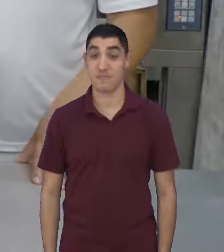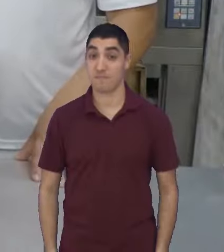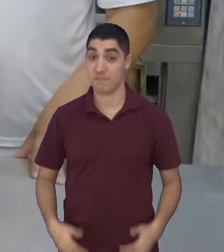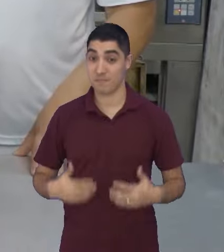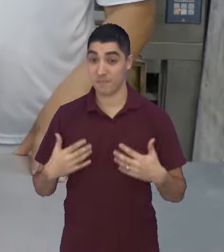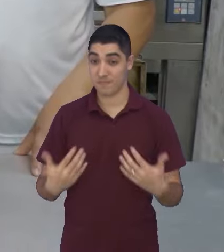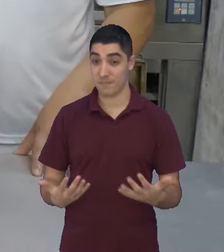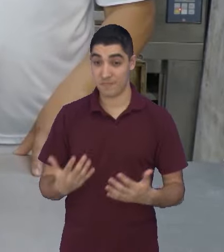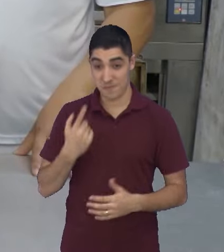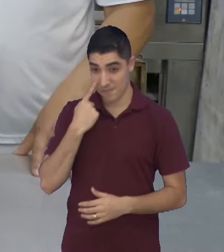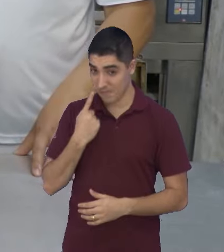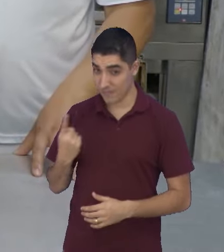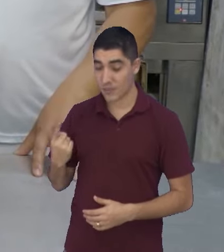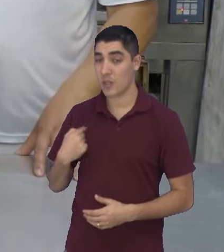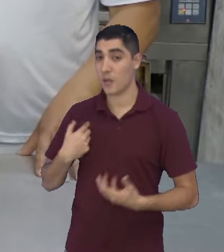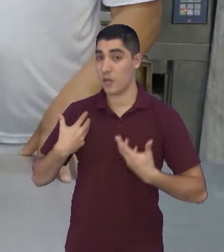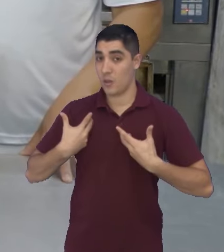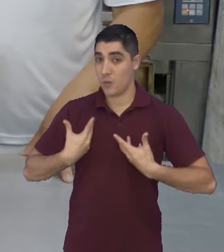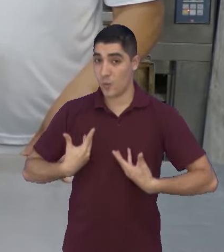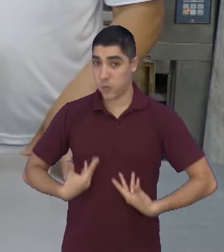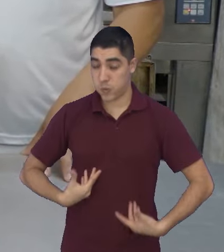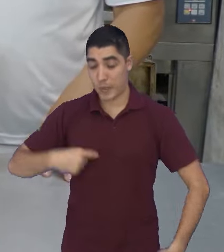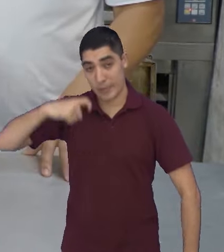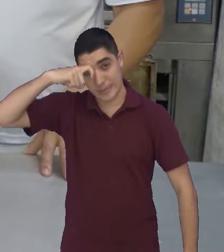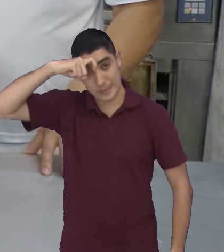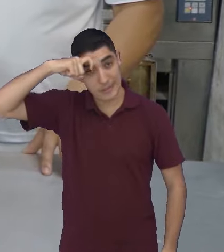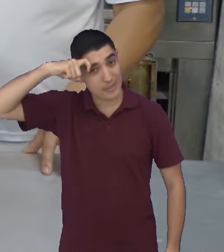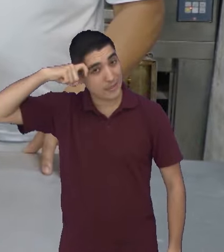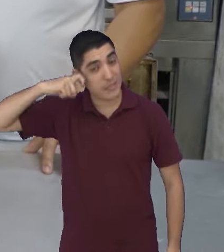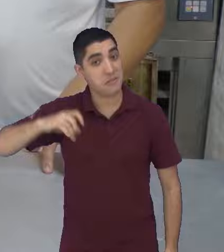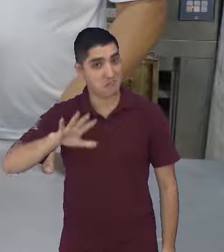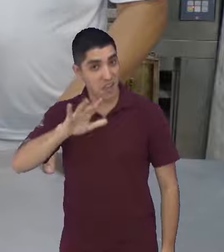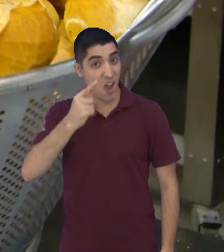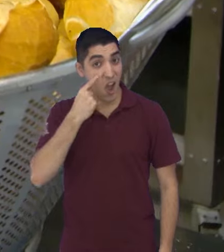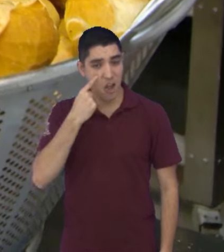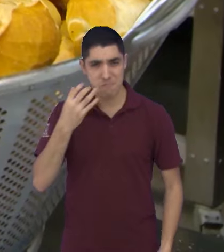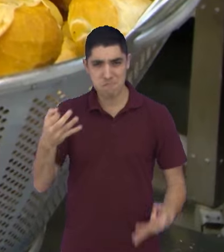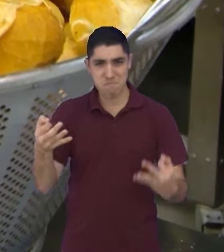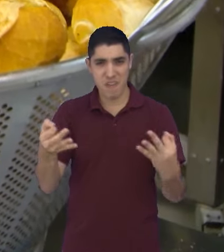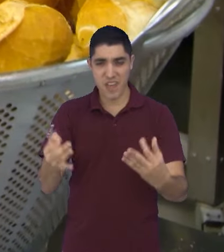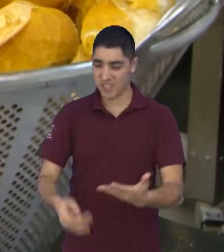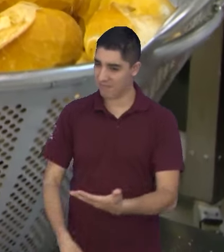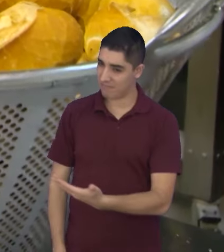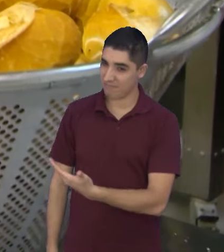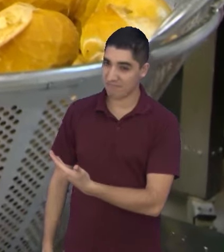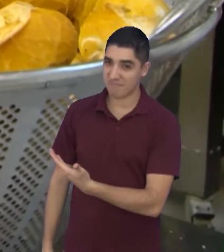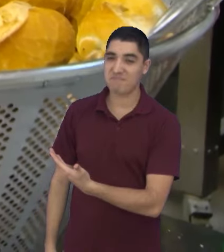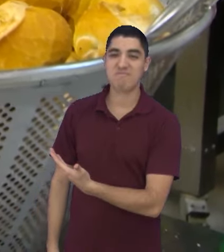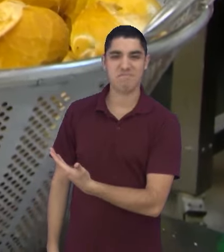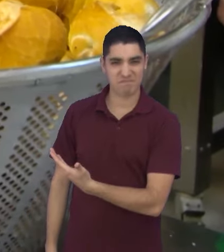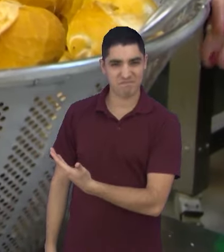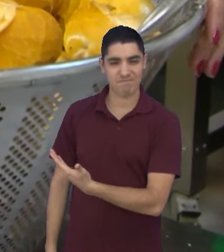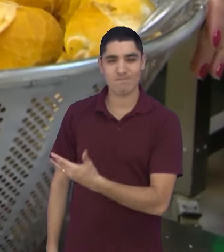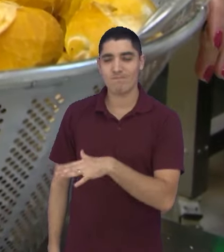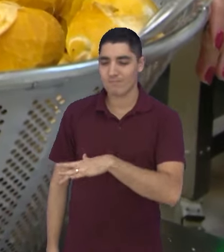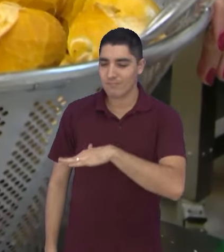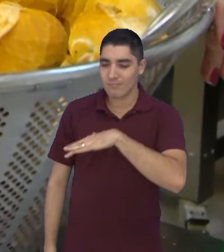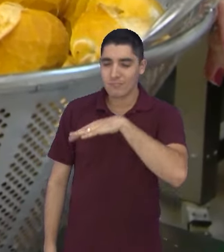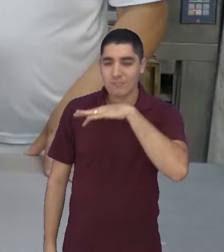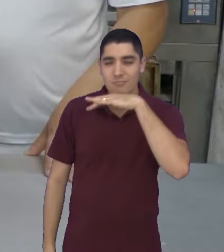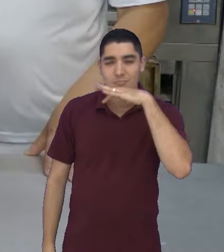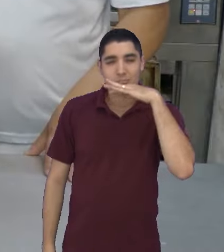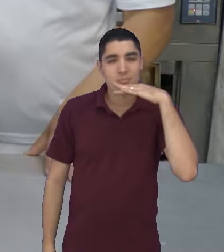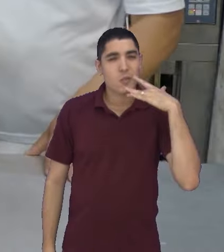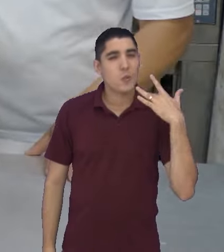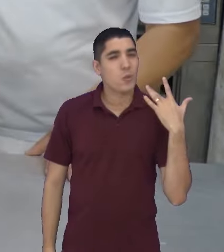Fernanda, que canseira, viu? Mas vale a pena. Olha essa perfeição. Olha que coisa mais linda. Você não tem ideia do cheiro que está isso daqui.